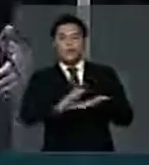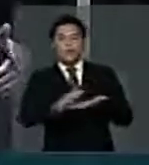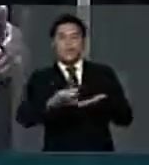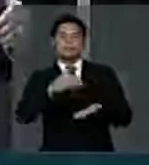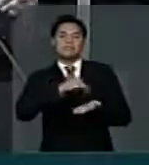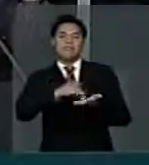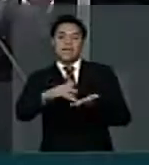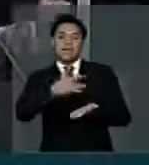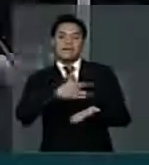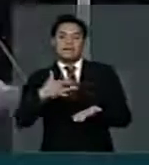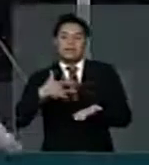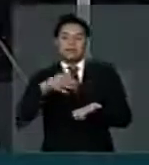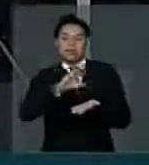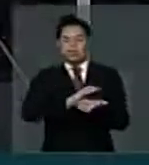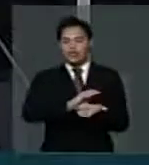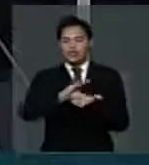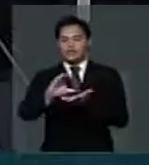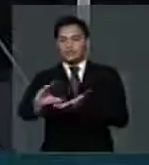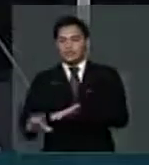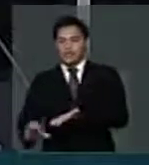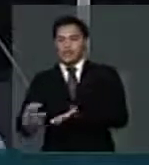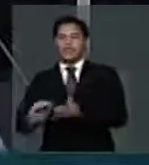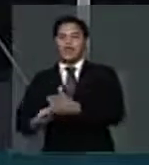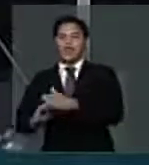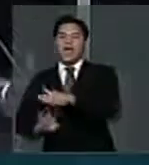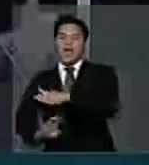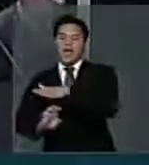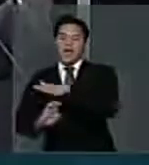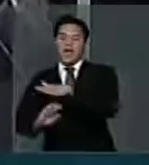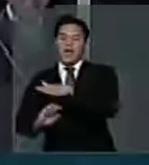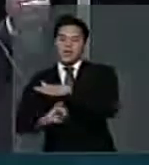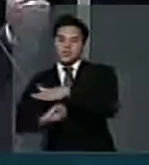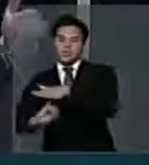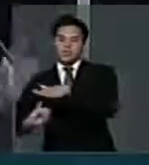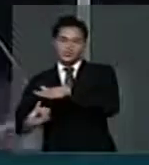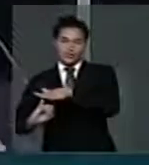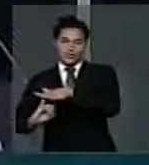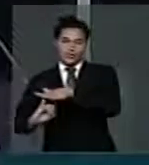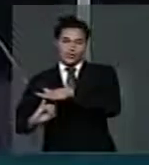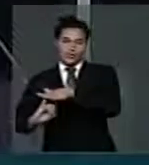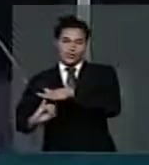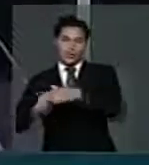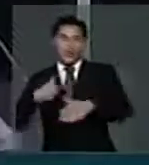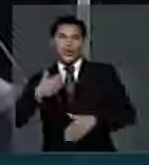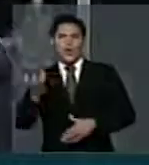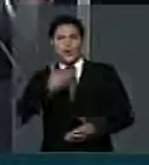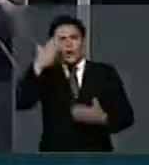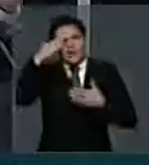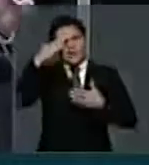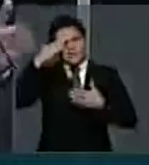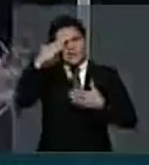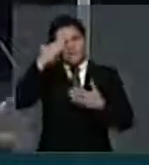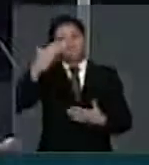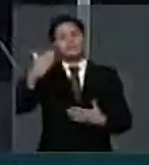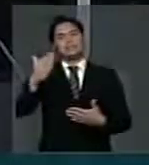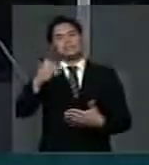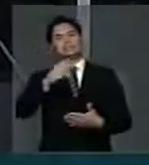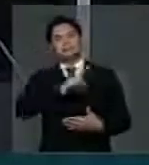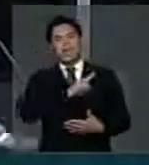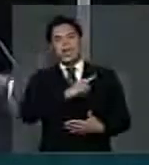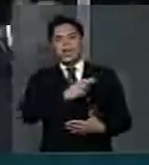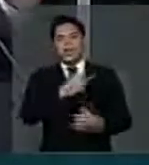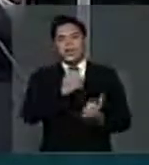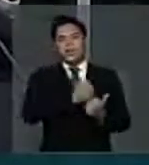sejam repassados à instituição. Eu quero agradecer, em nome do povo de São José dos